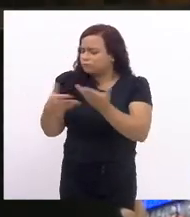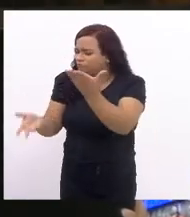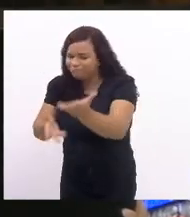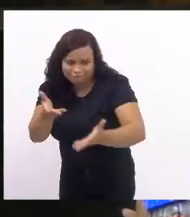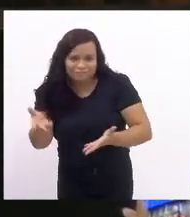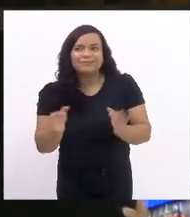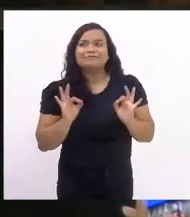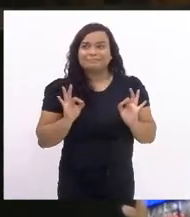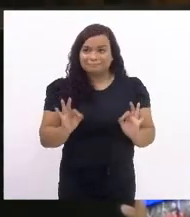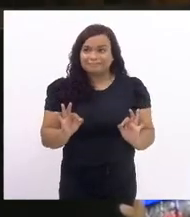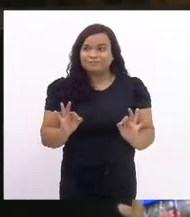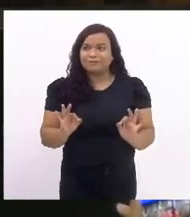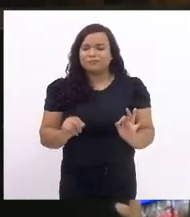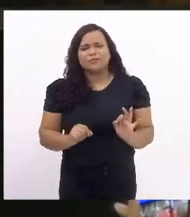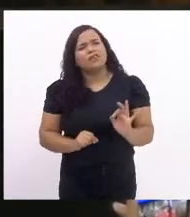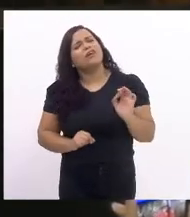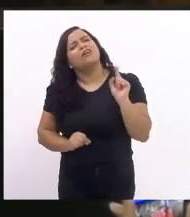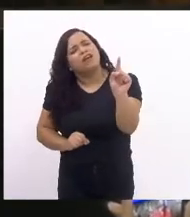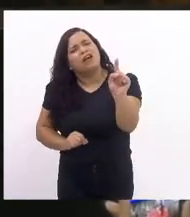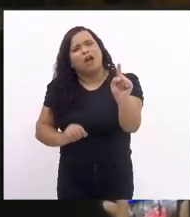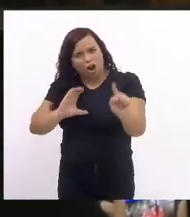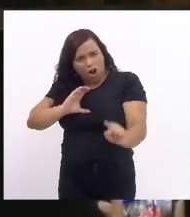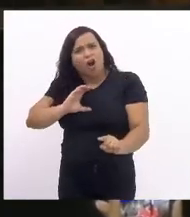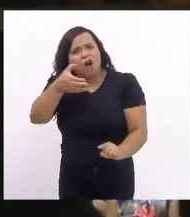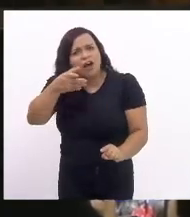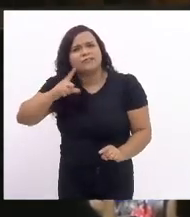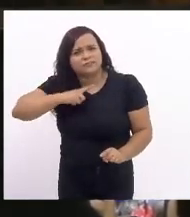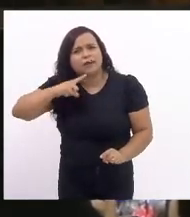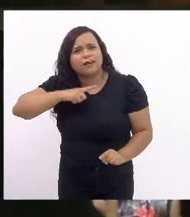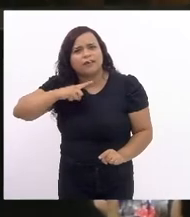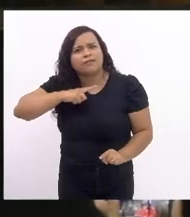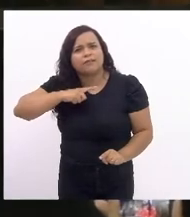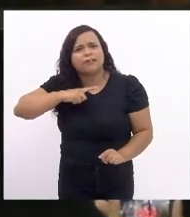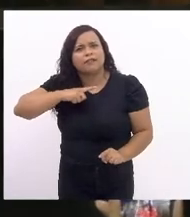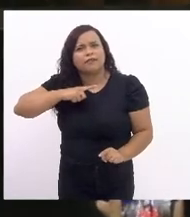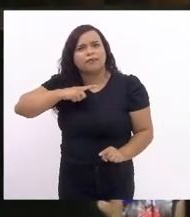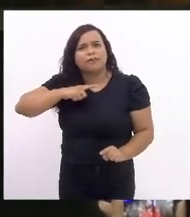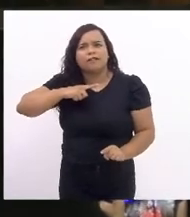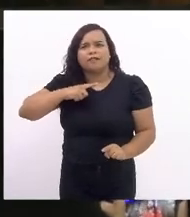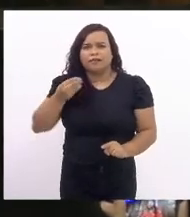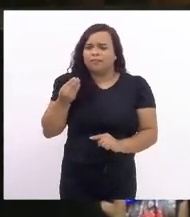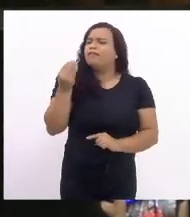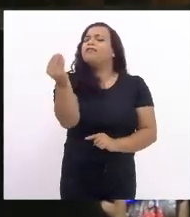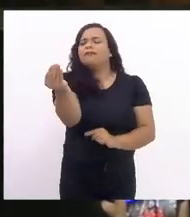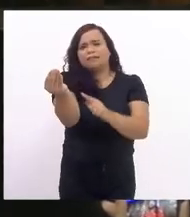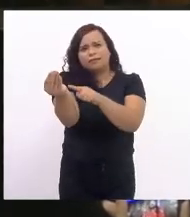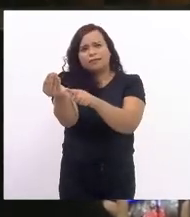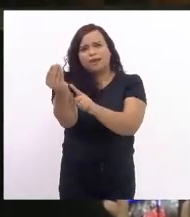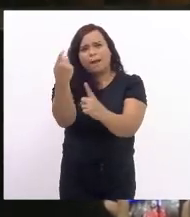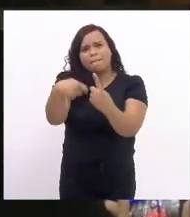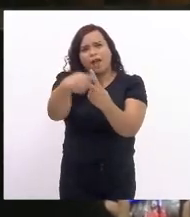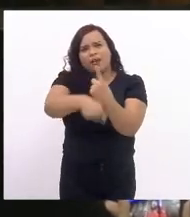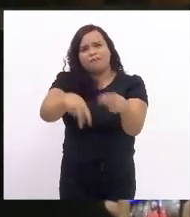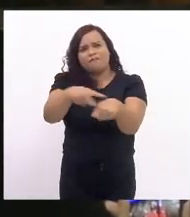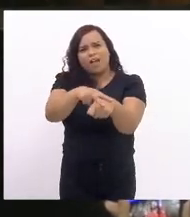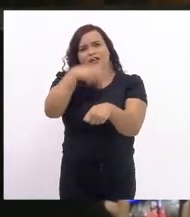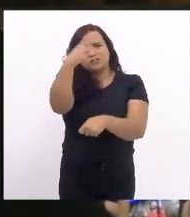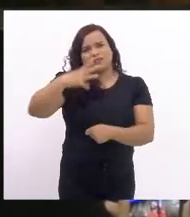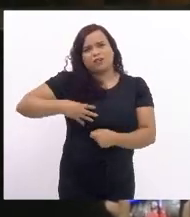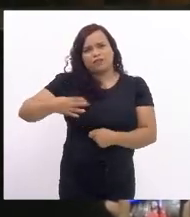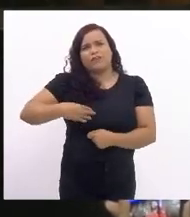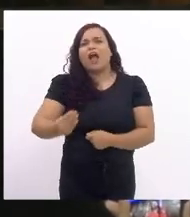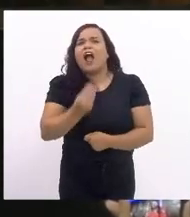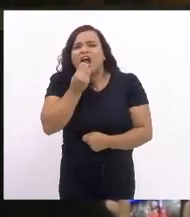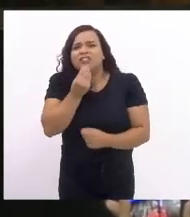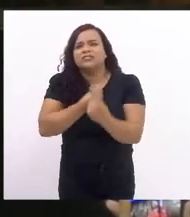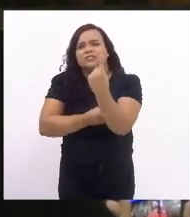O senhor teria coragem, coragem, de entregar a banana verde para os seus filhos